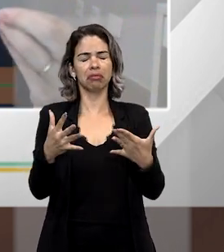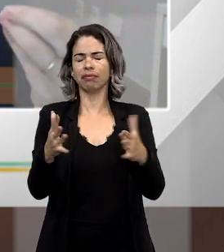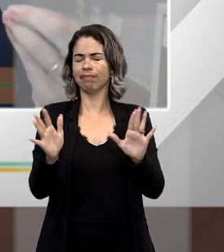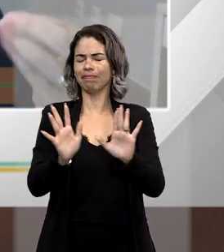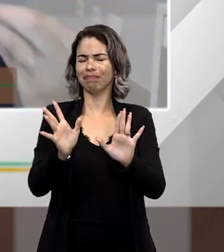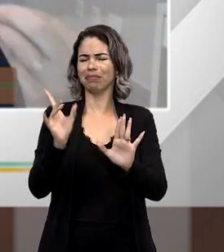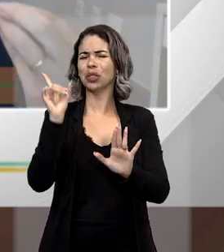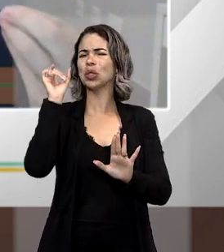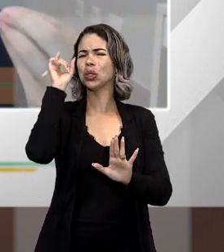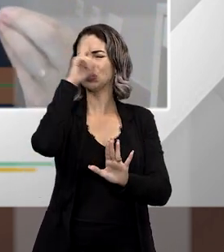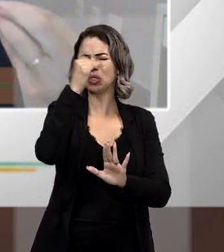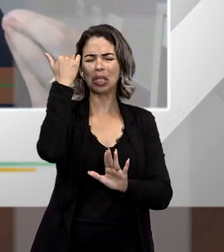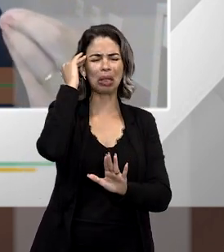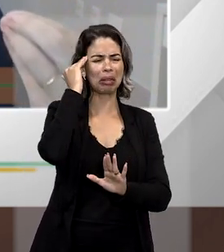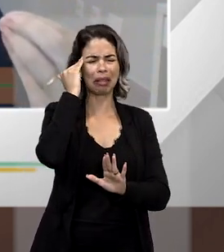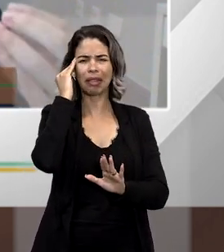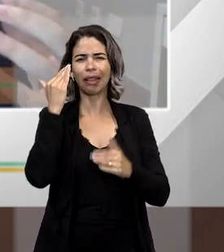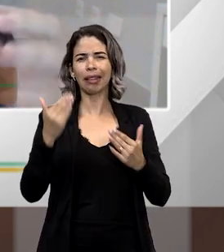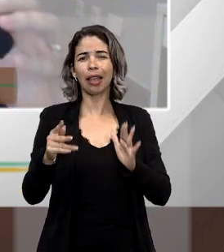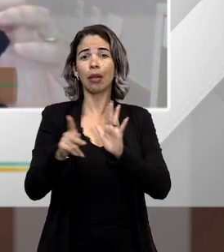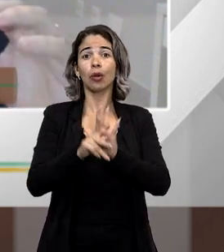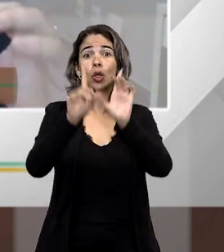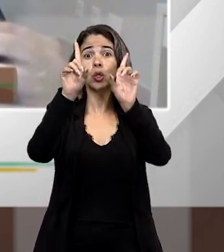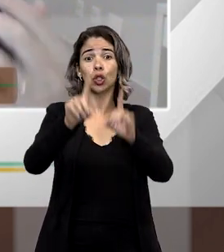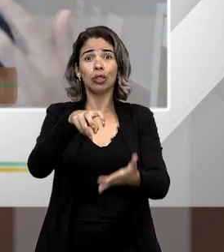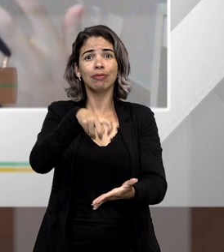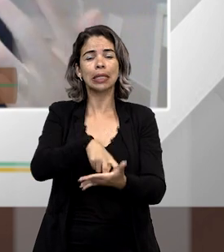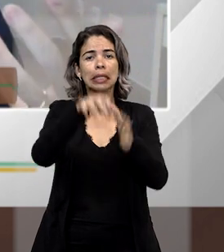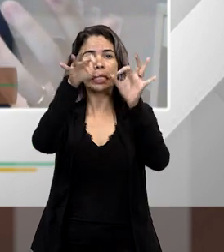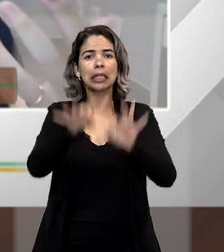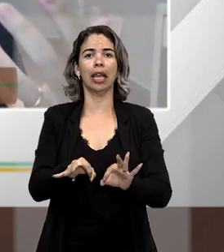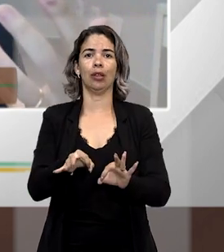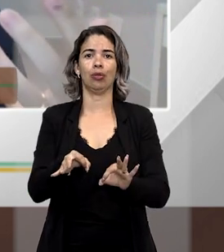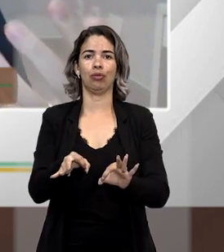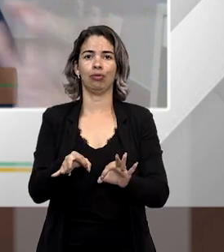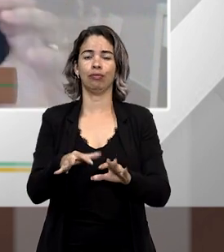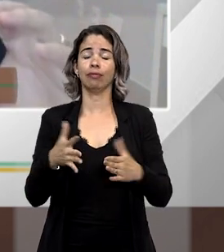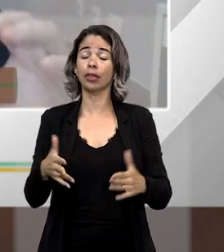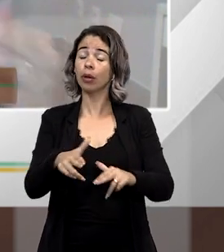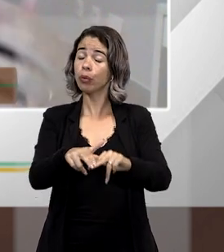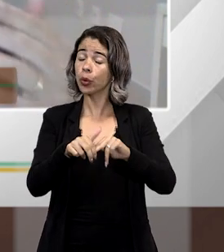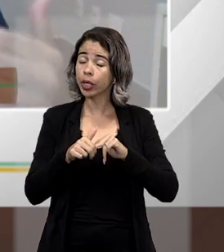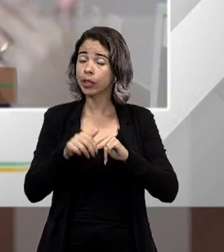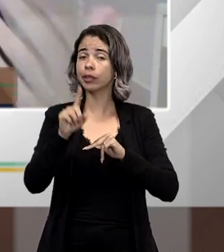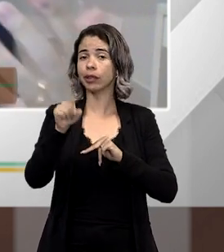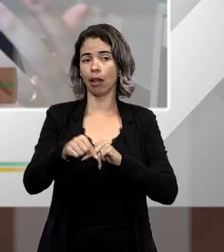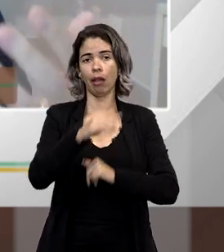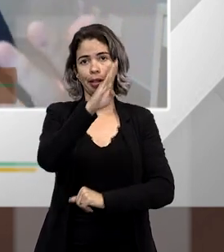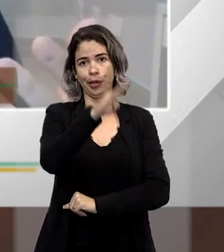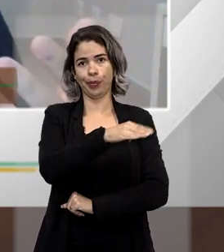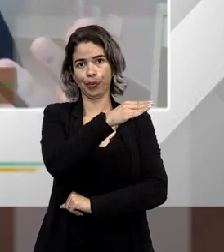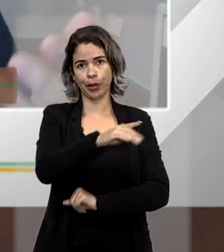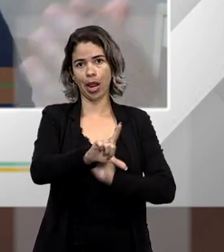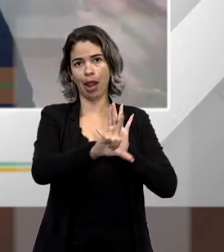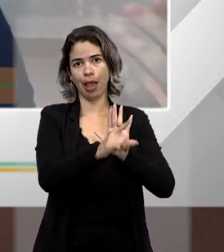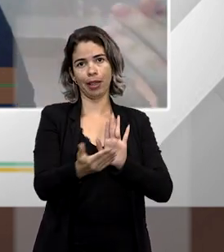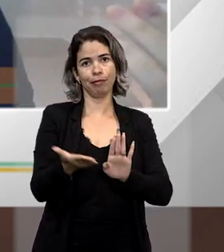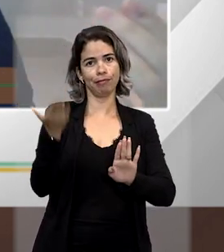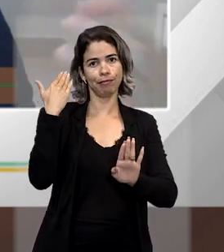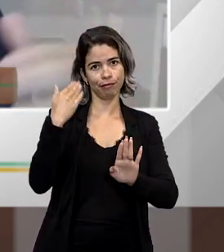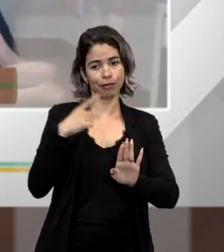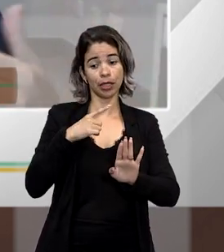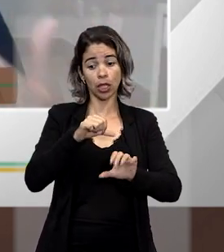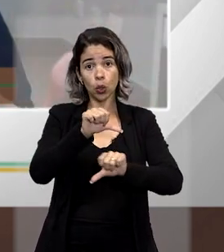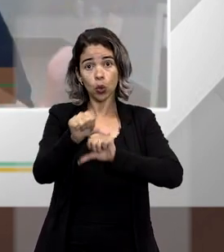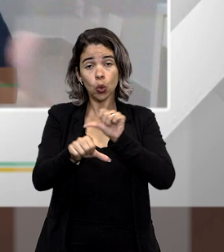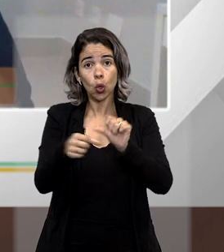cria uma dificuldade de compreensão de um direito penal coeso. Então, nesse aspecto, também a revogação da Lei